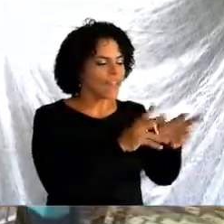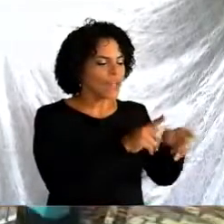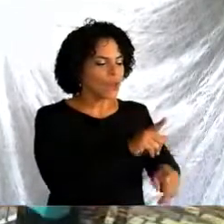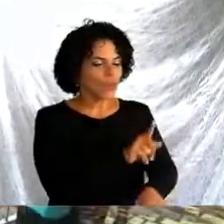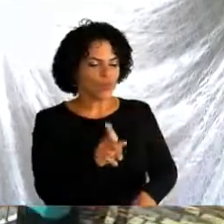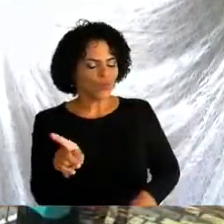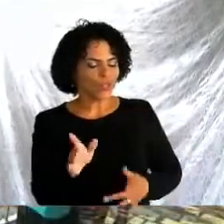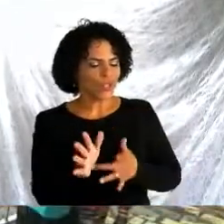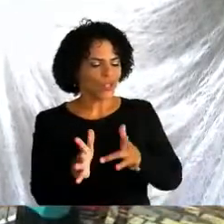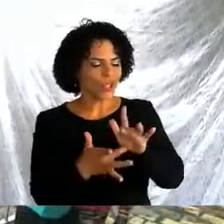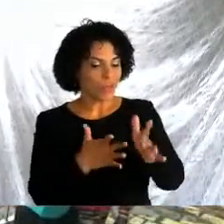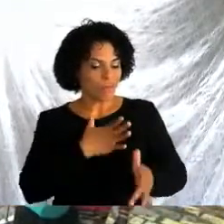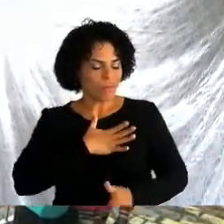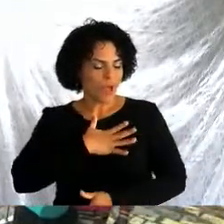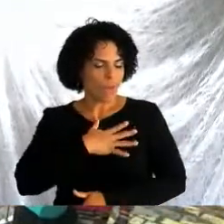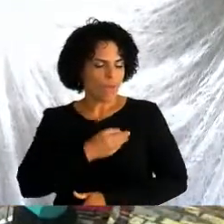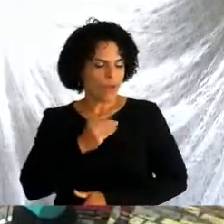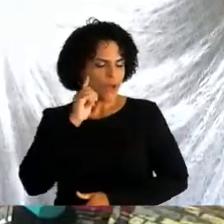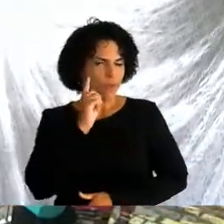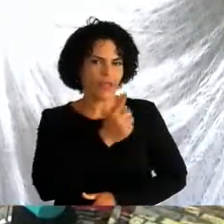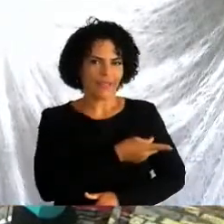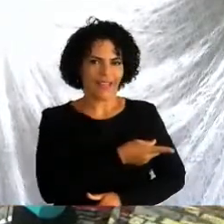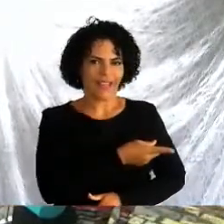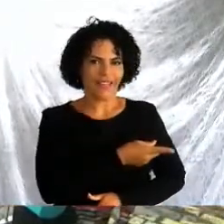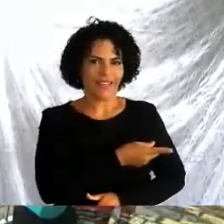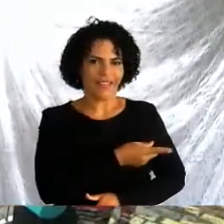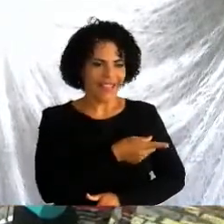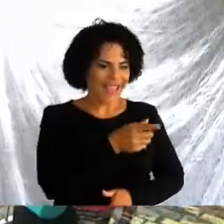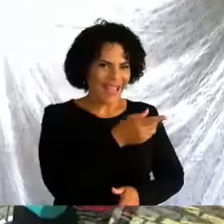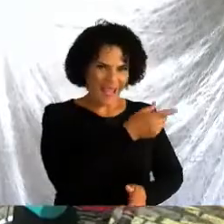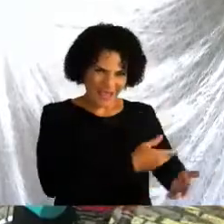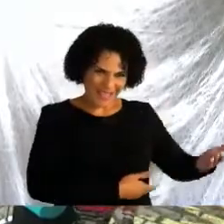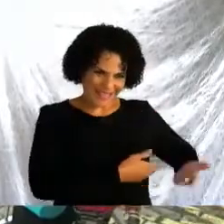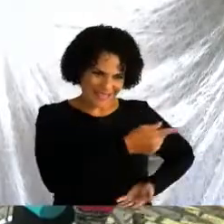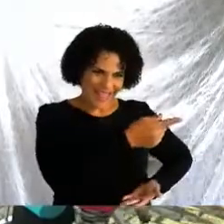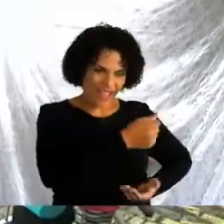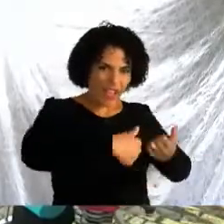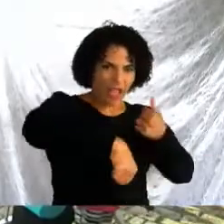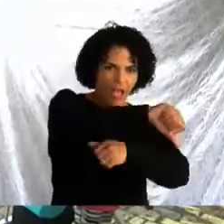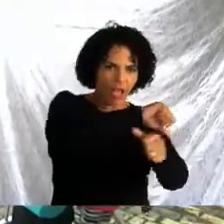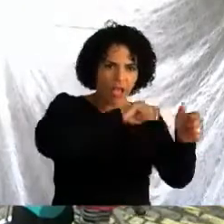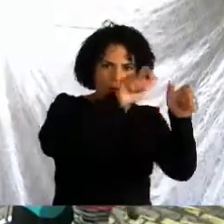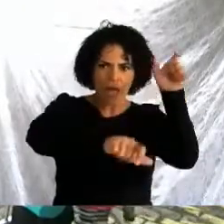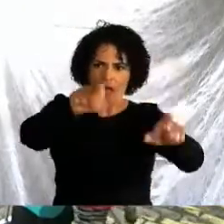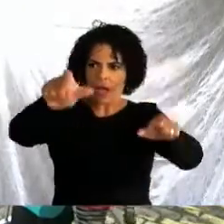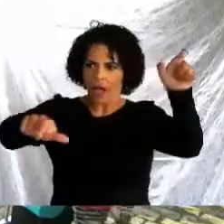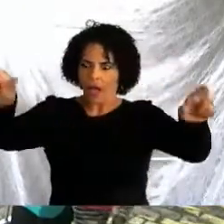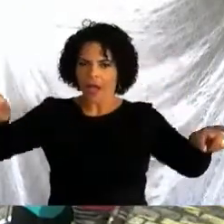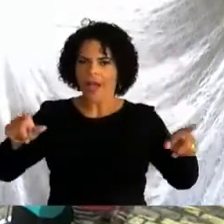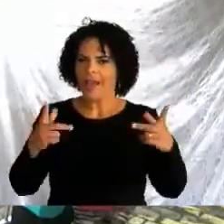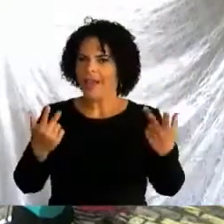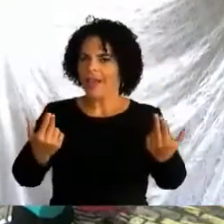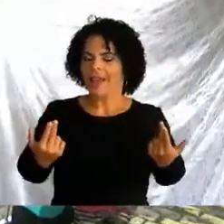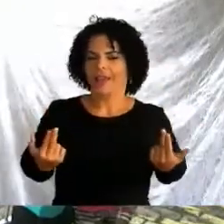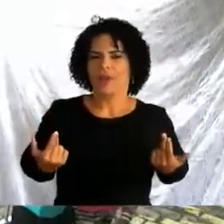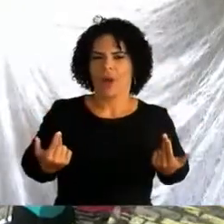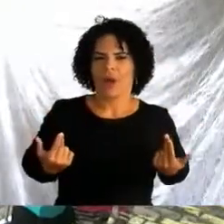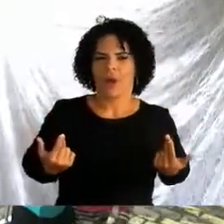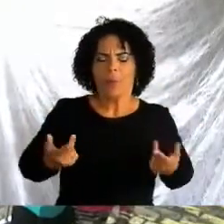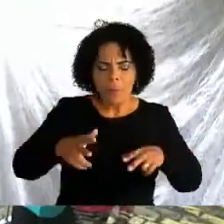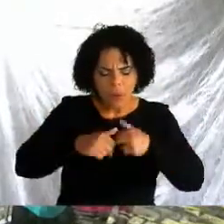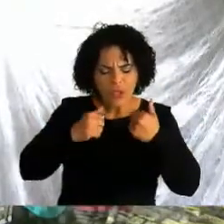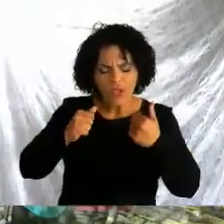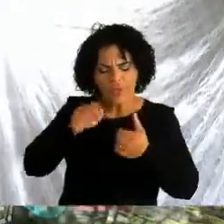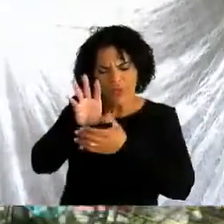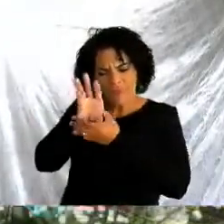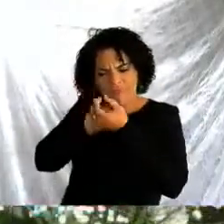disser. Aprendemos com Maria a docilidade absoluta, para que a graça